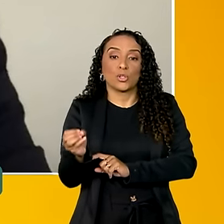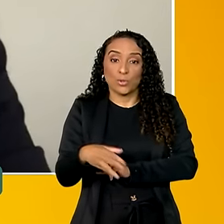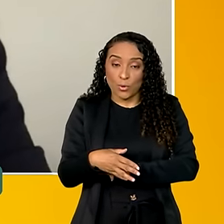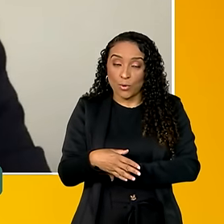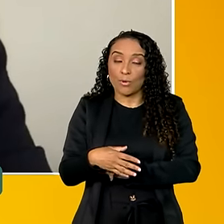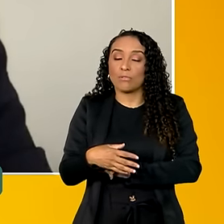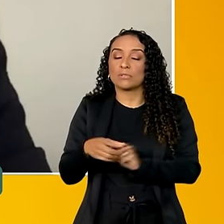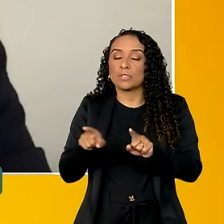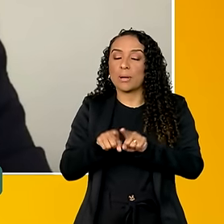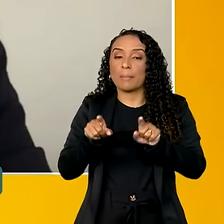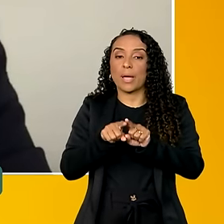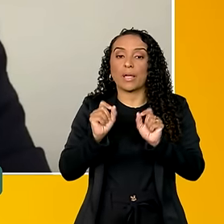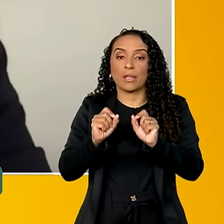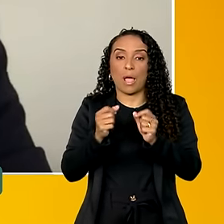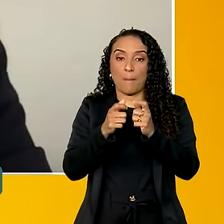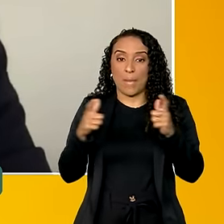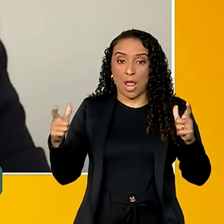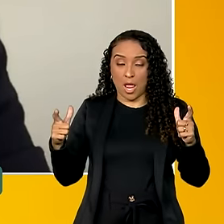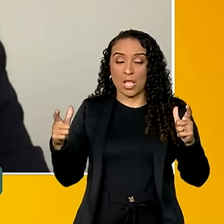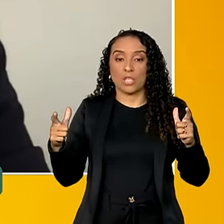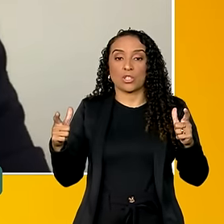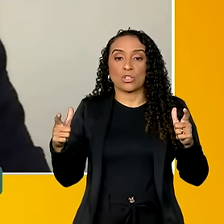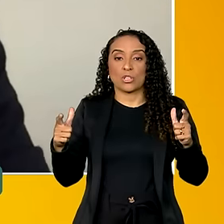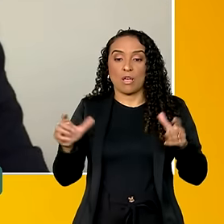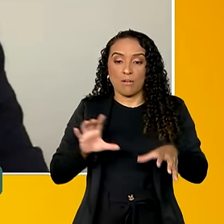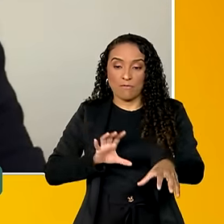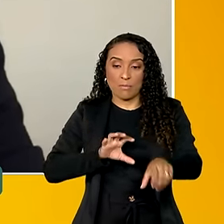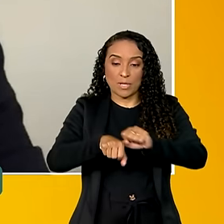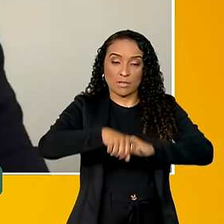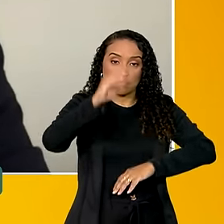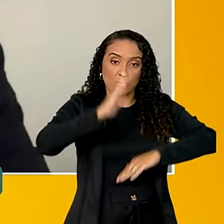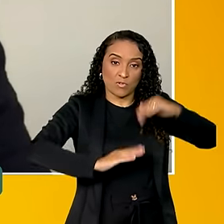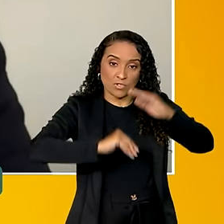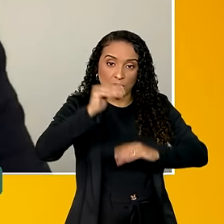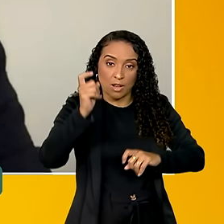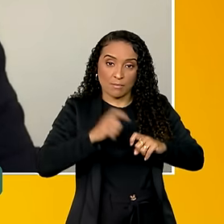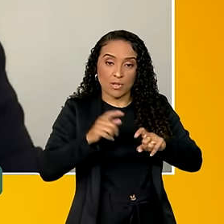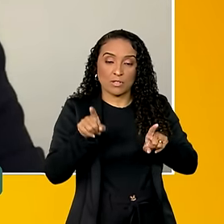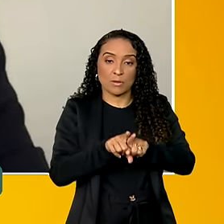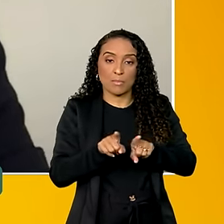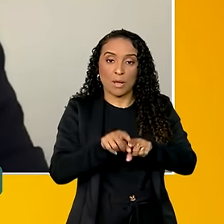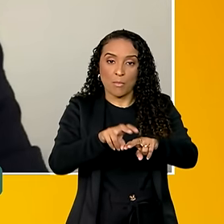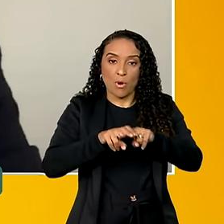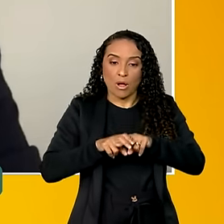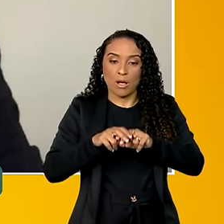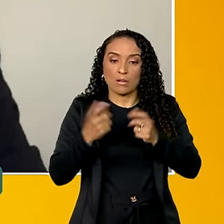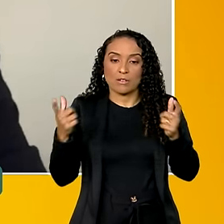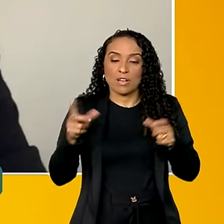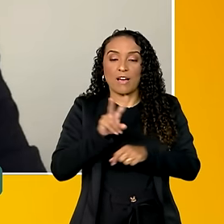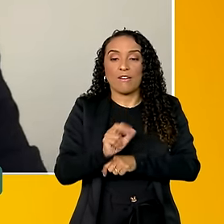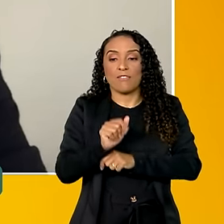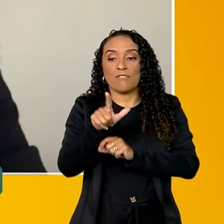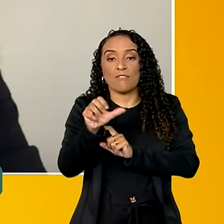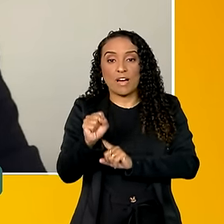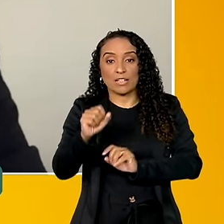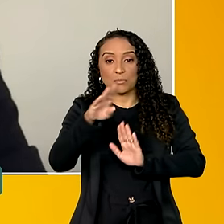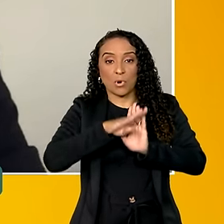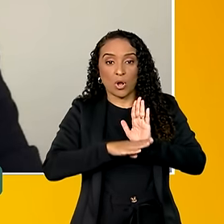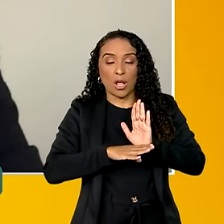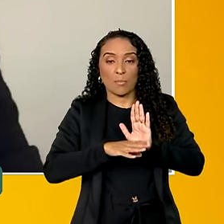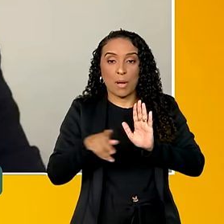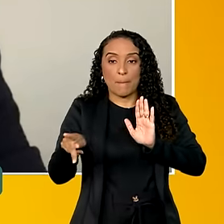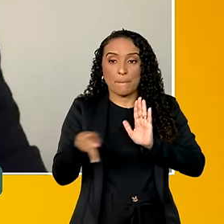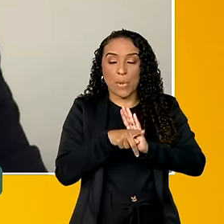disso, expansão da formação de especialistas por meio da ampliação de vagas para programas de